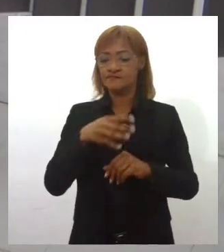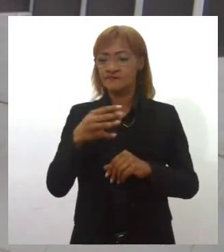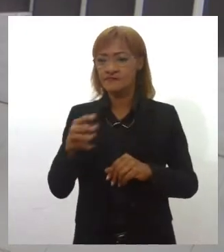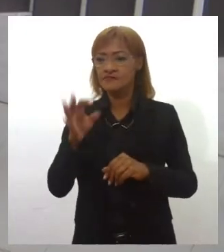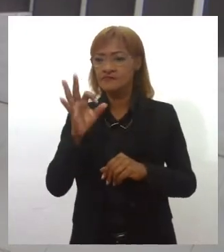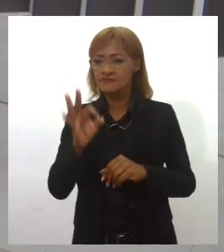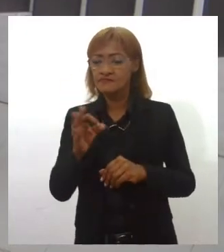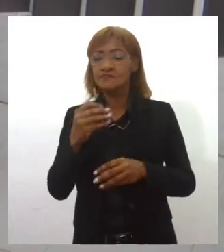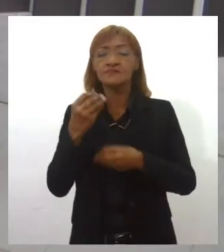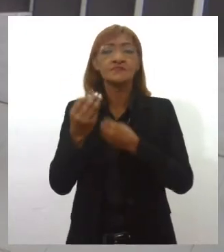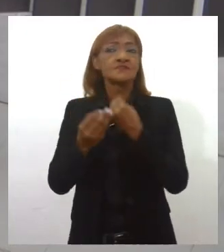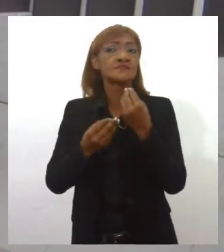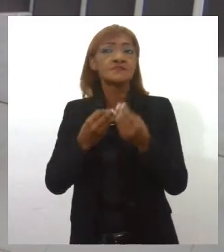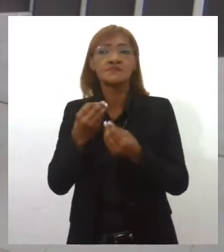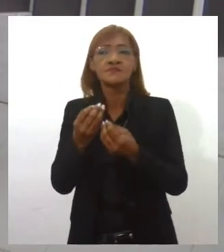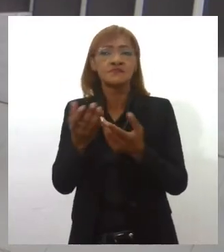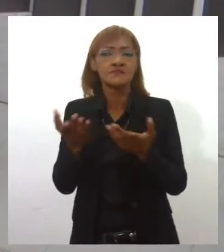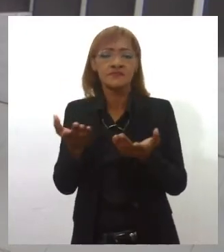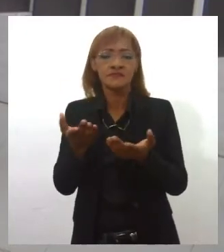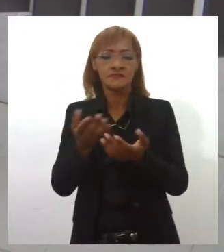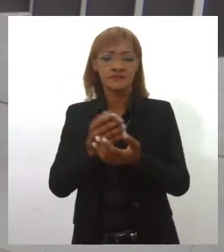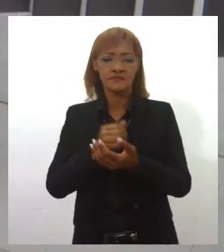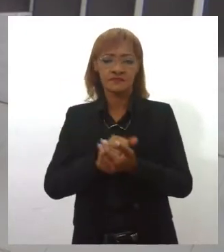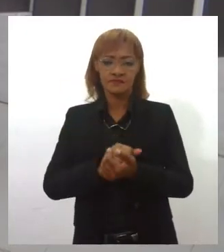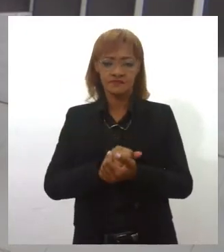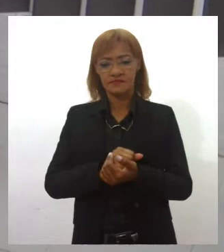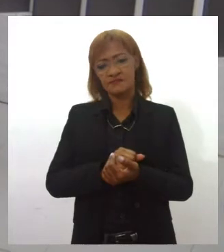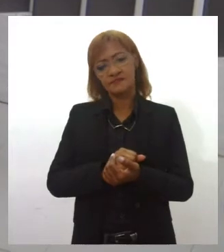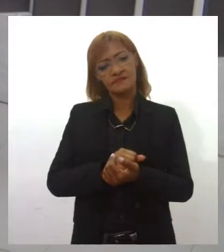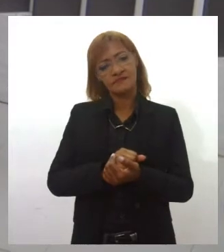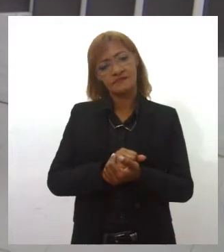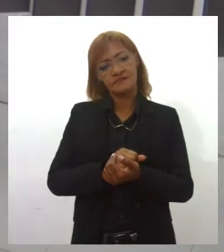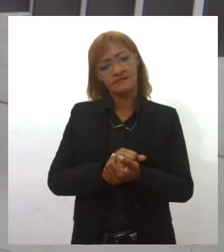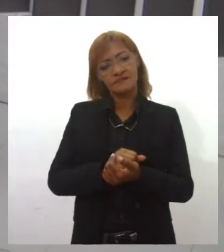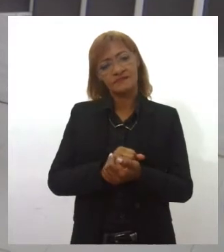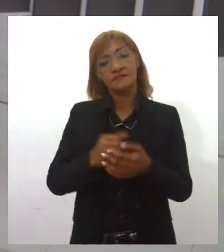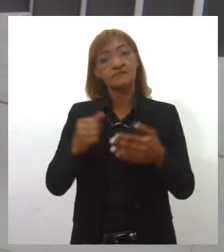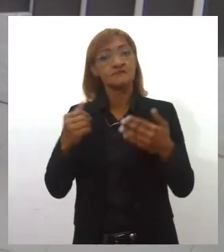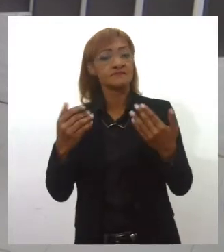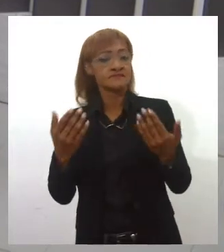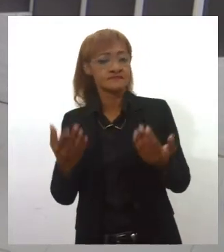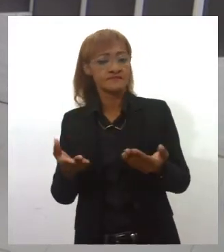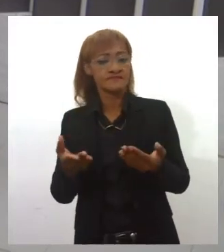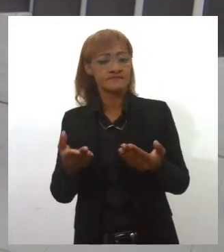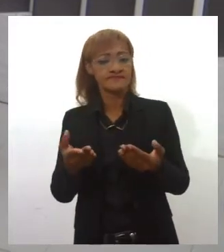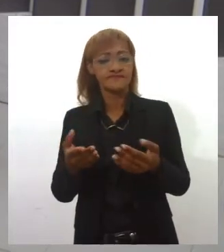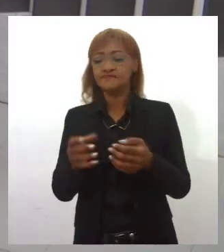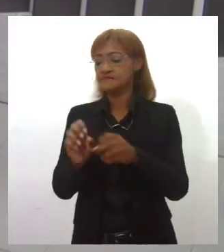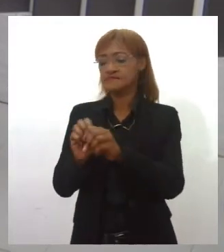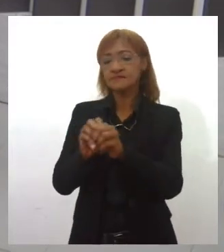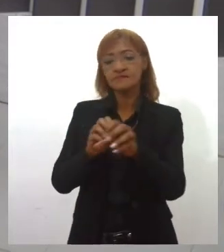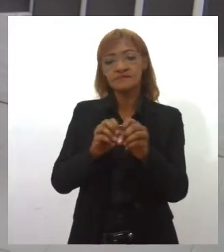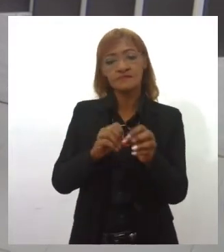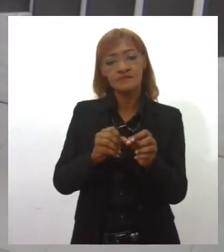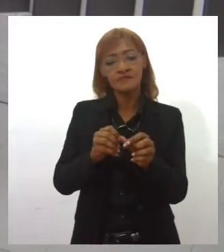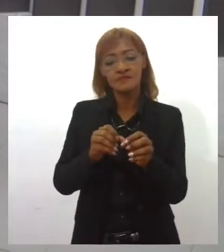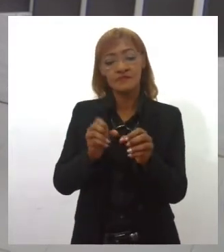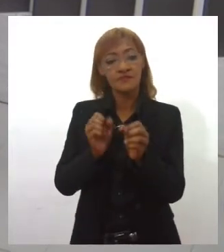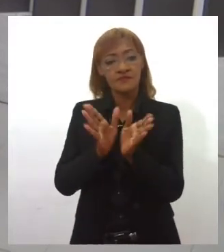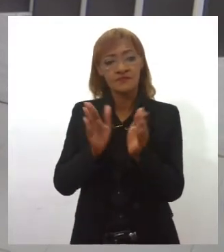Como é que funciona essa contribuição dos municípios? Então, o Fórum Nacional de Educação, ele aprovou,